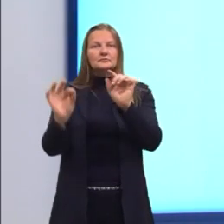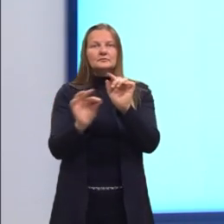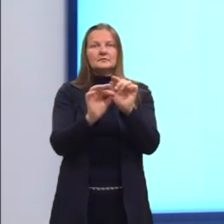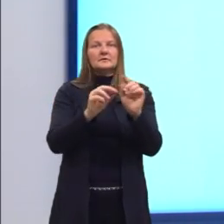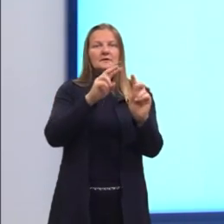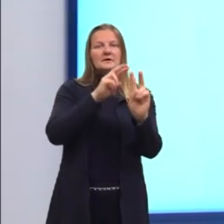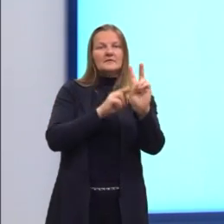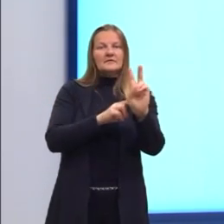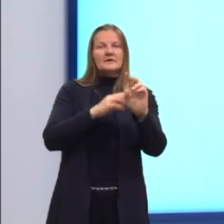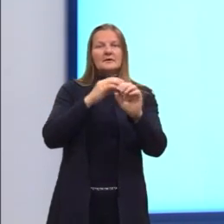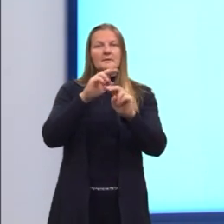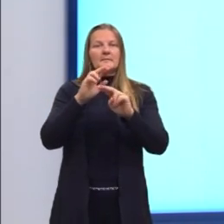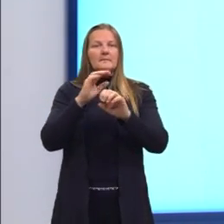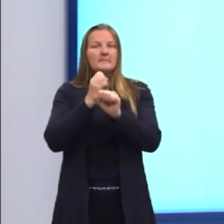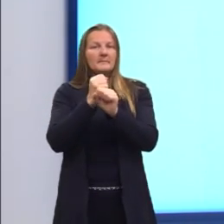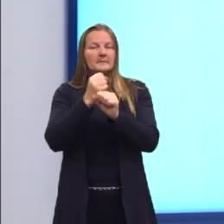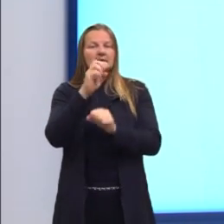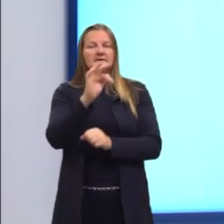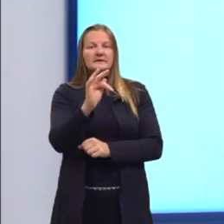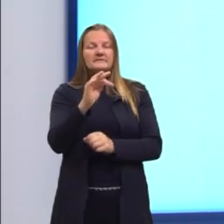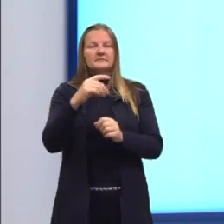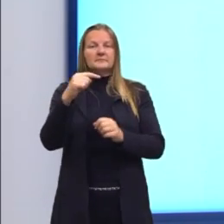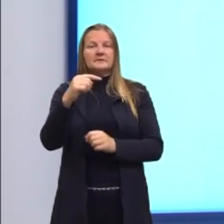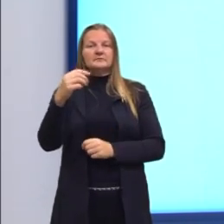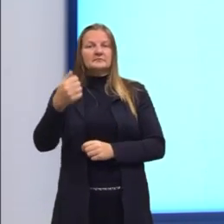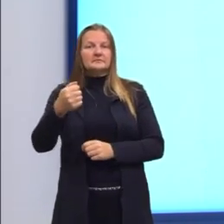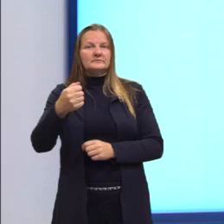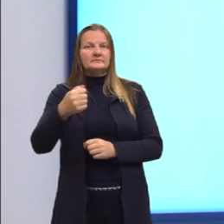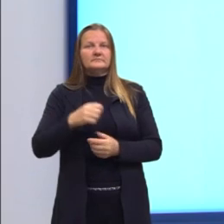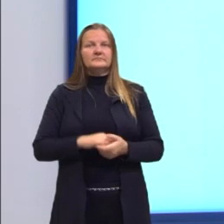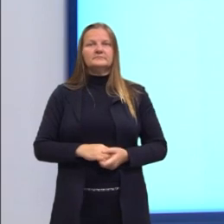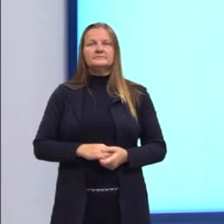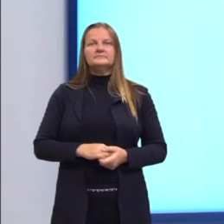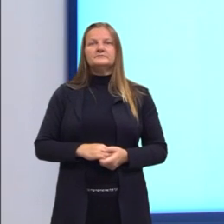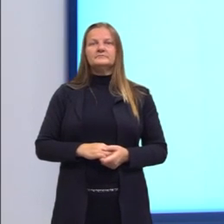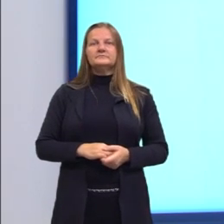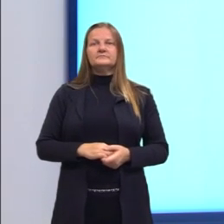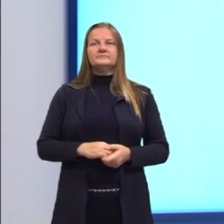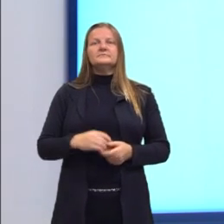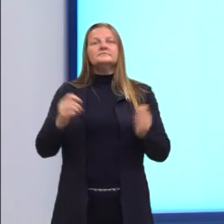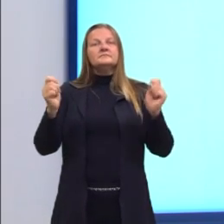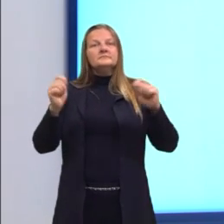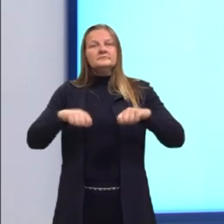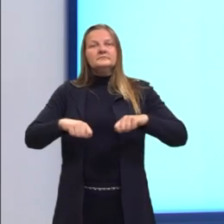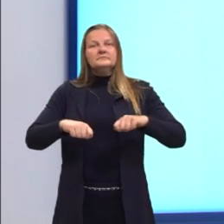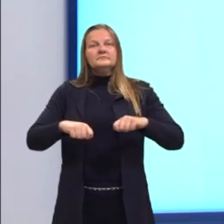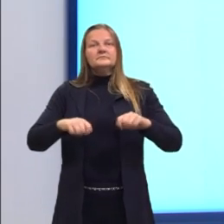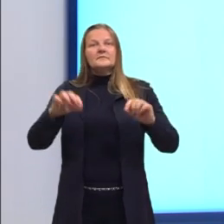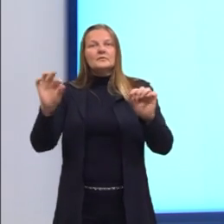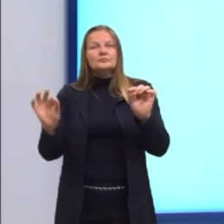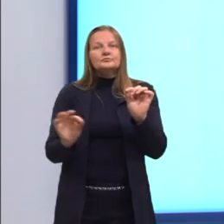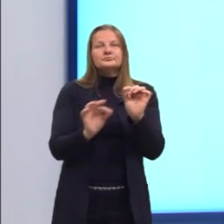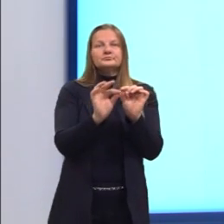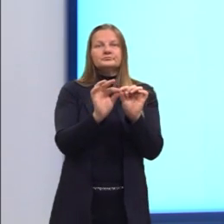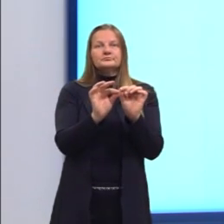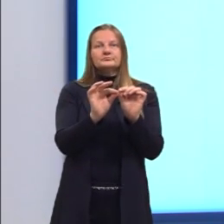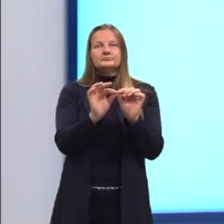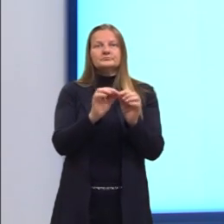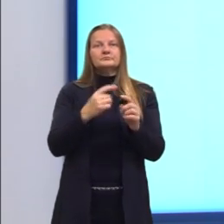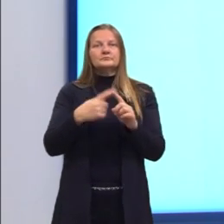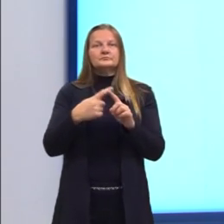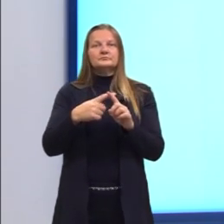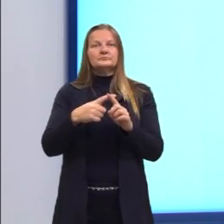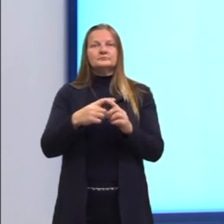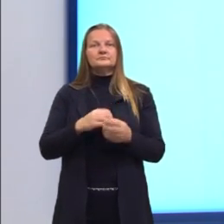tínhamos V mais F menos A. Então ele estava bem no finalzinho. A gente consegue, então, só trazer esse A aqui para frente,